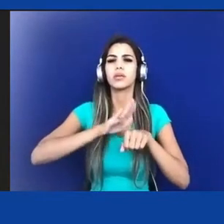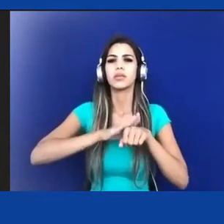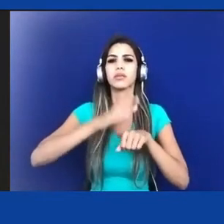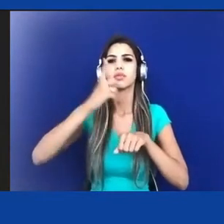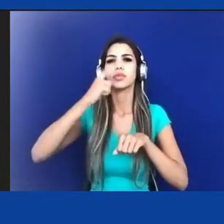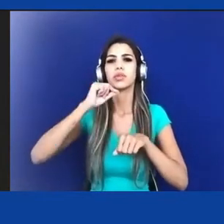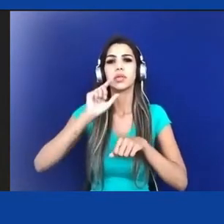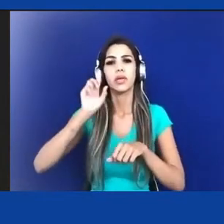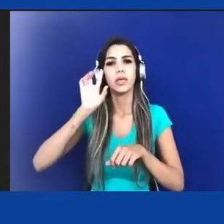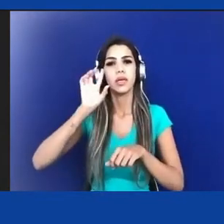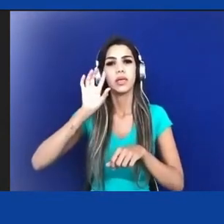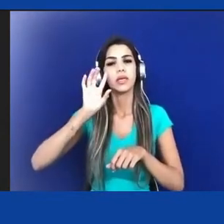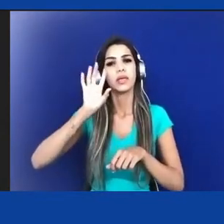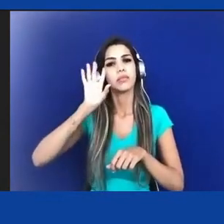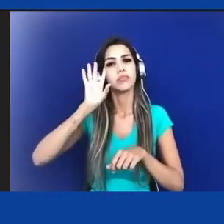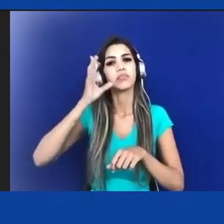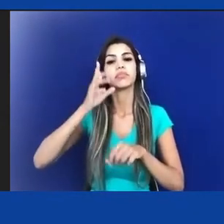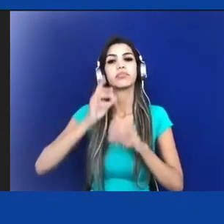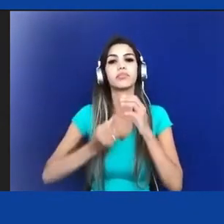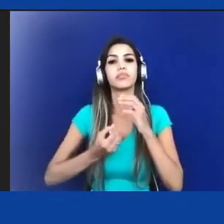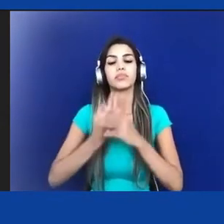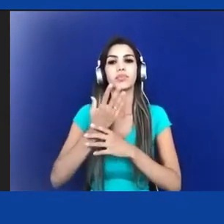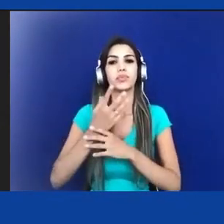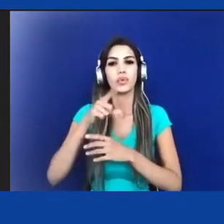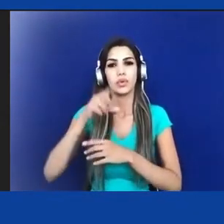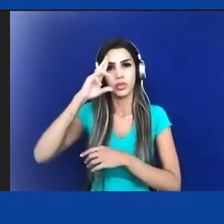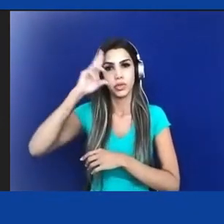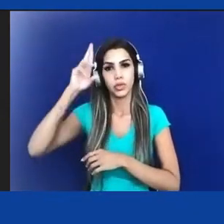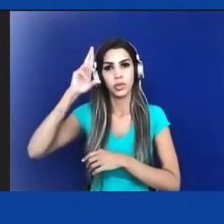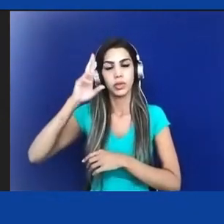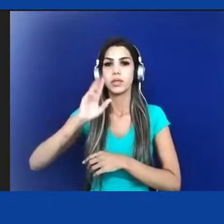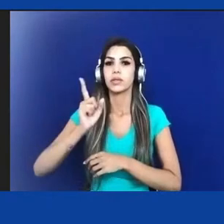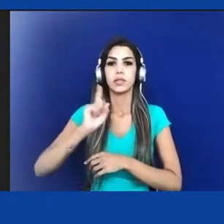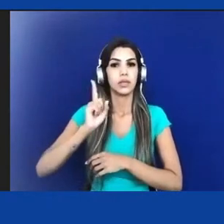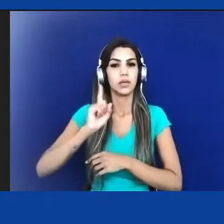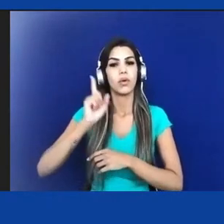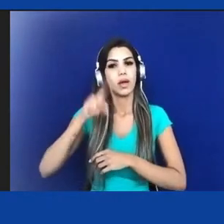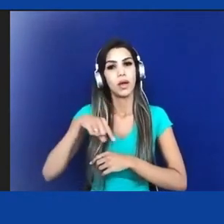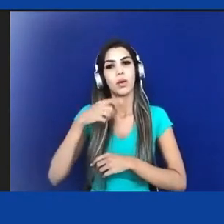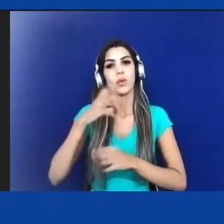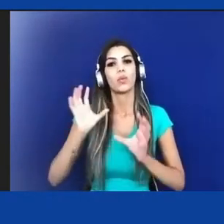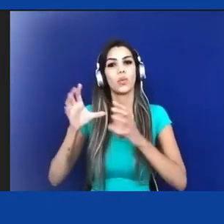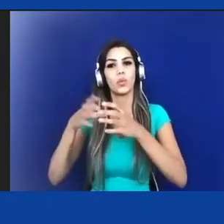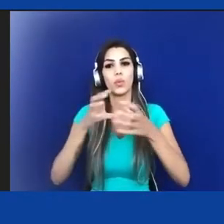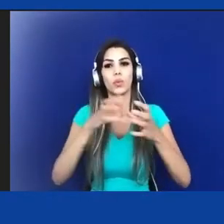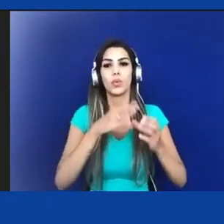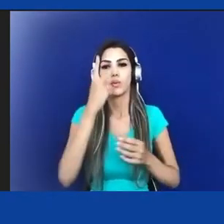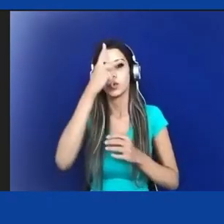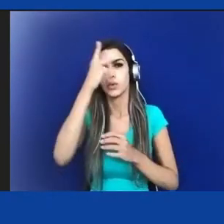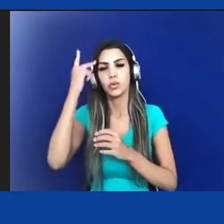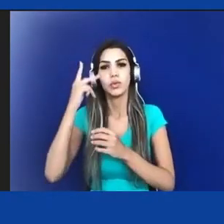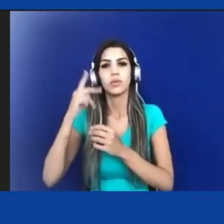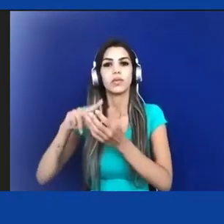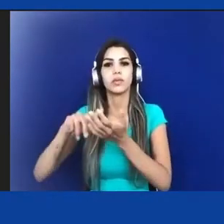foram uma reivindicação dos nossos associados. E isso para nós foi muito importante.